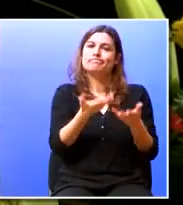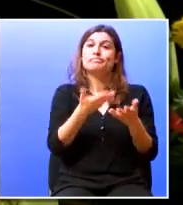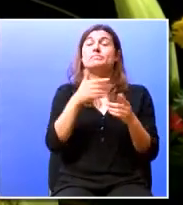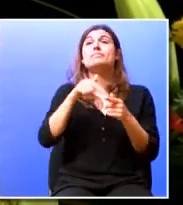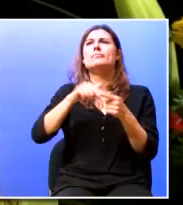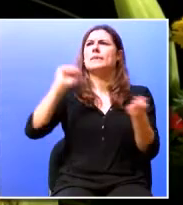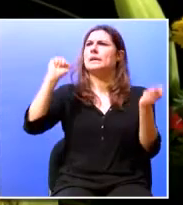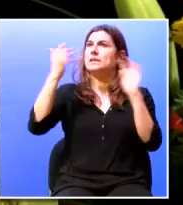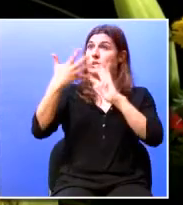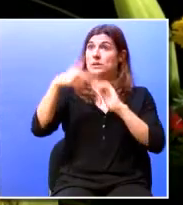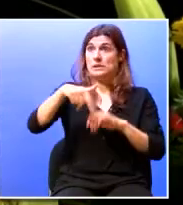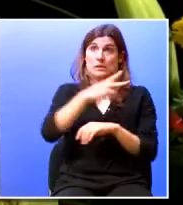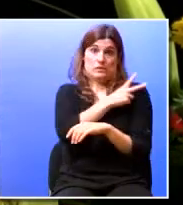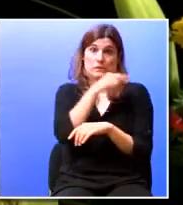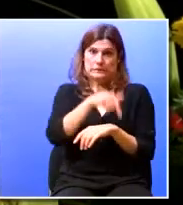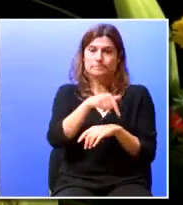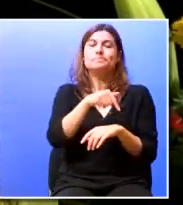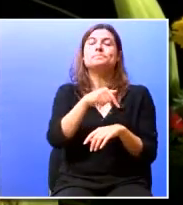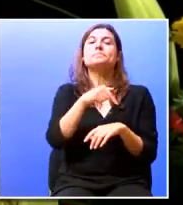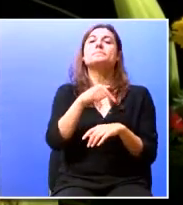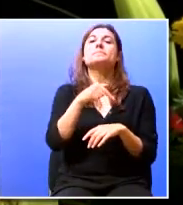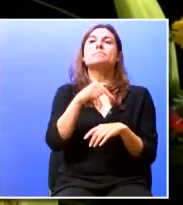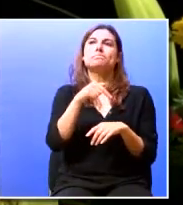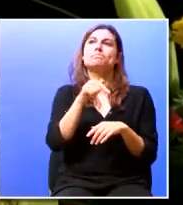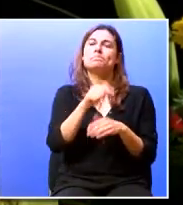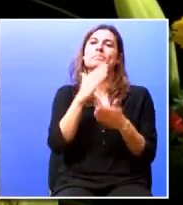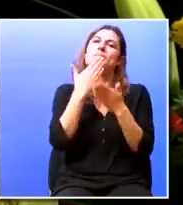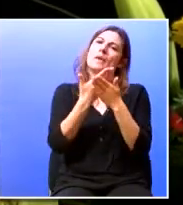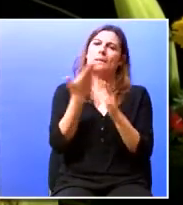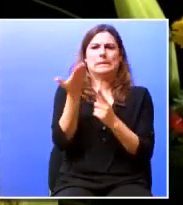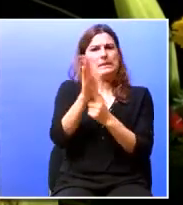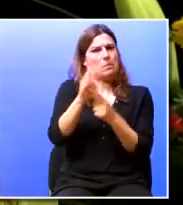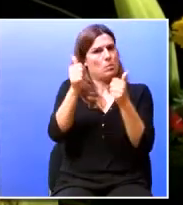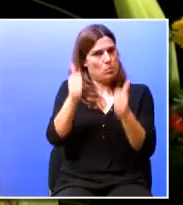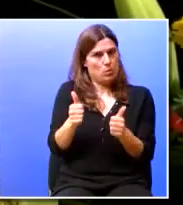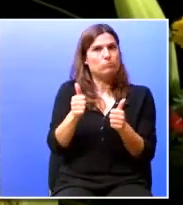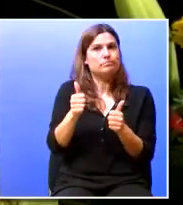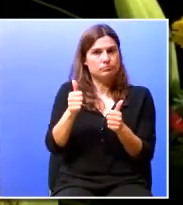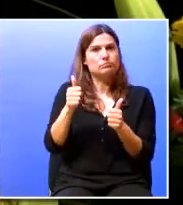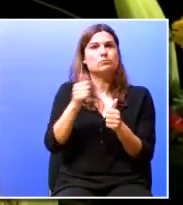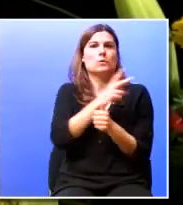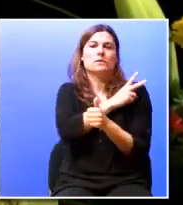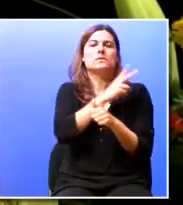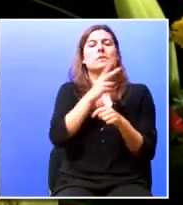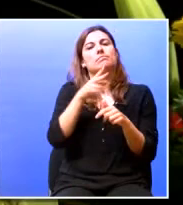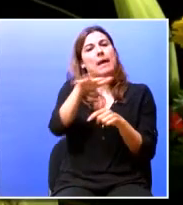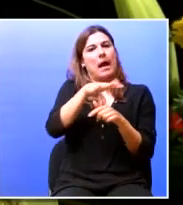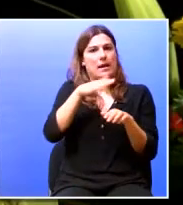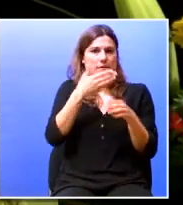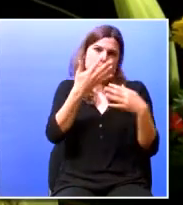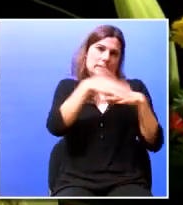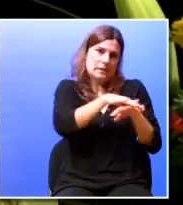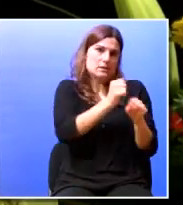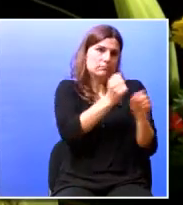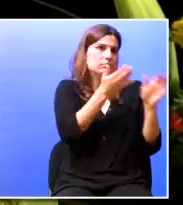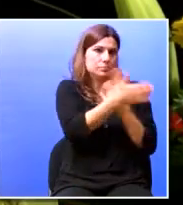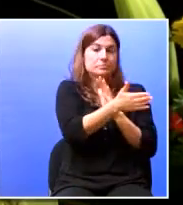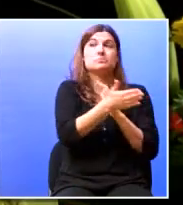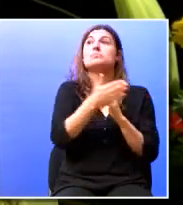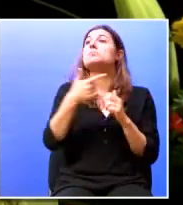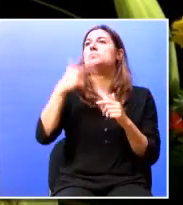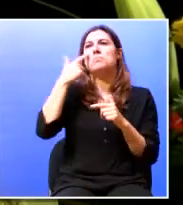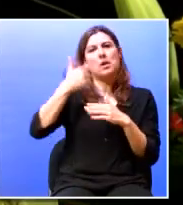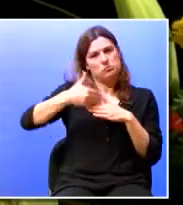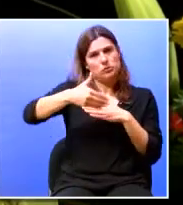ISCTE, neste aspecto, constitui um bom exemplo universitário de integração, como eu penso que vão ter oportunidades